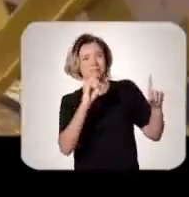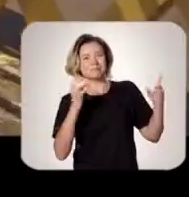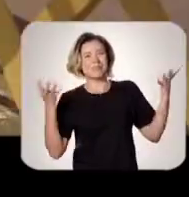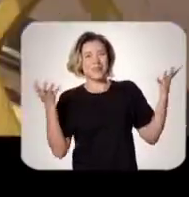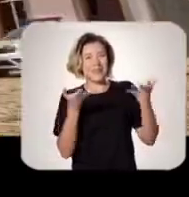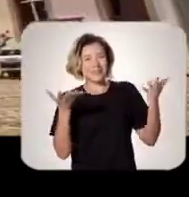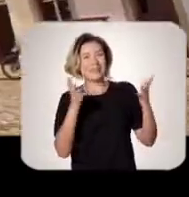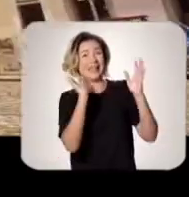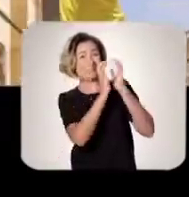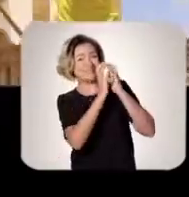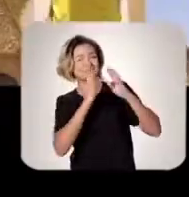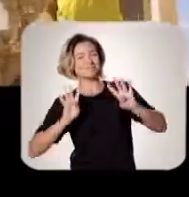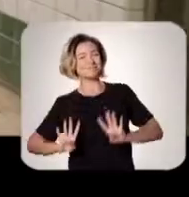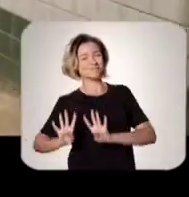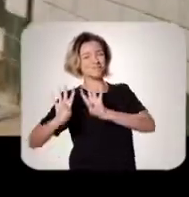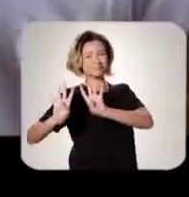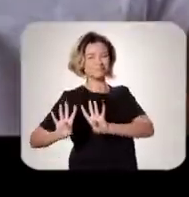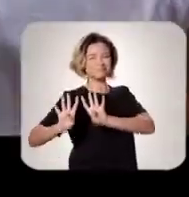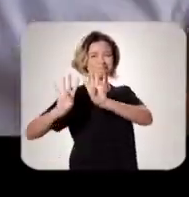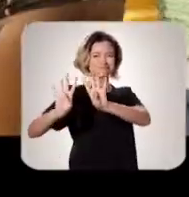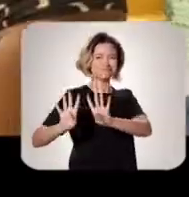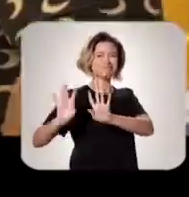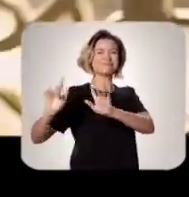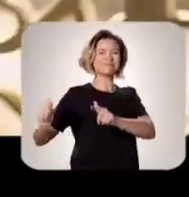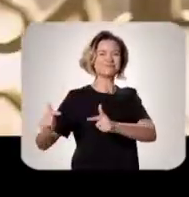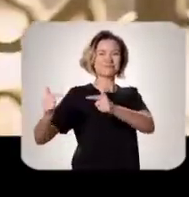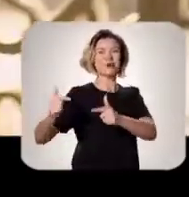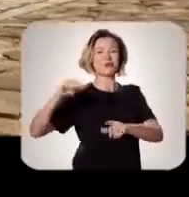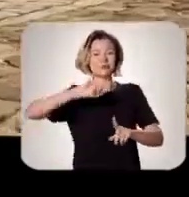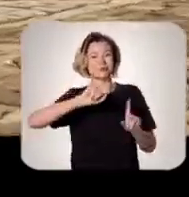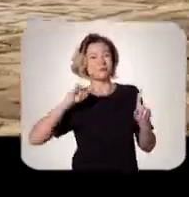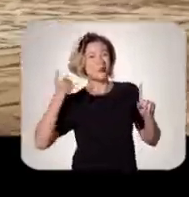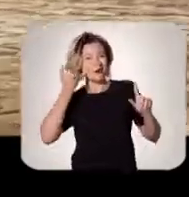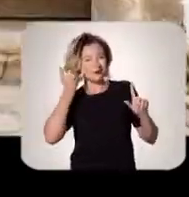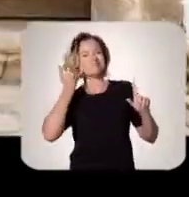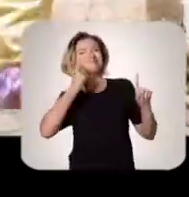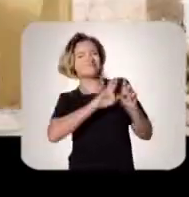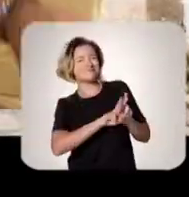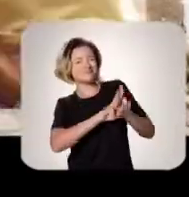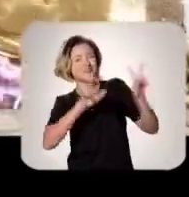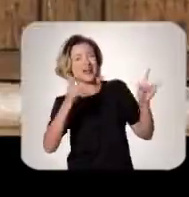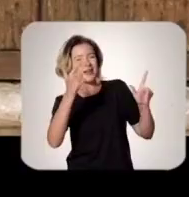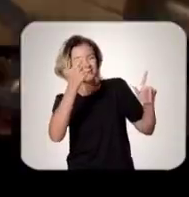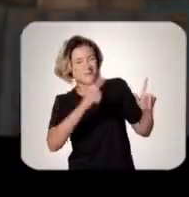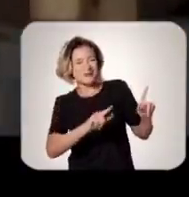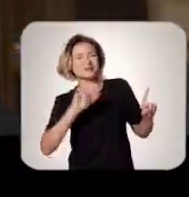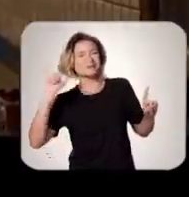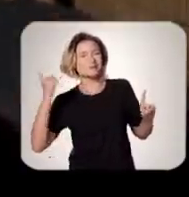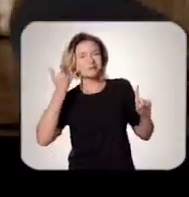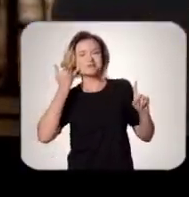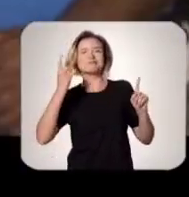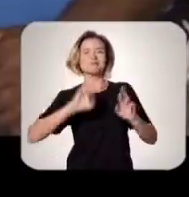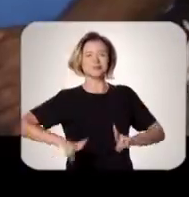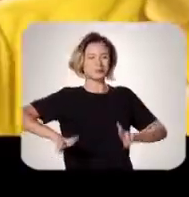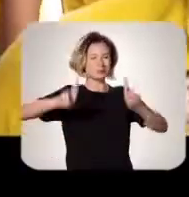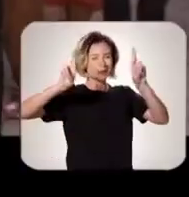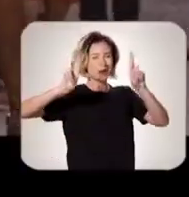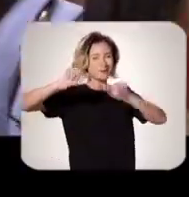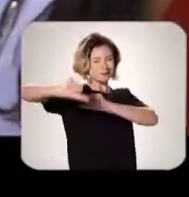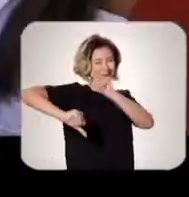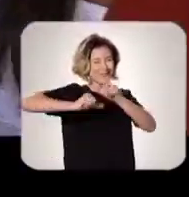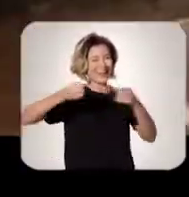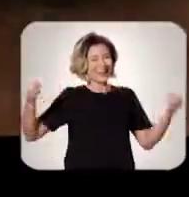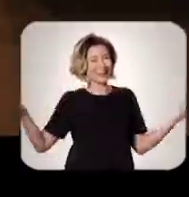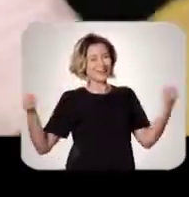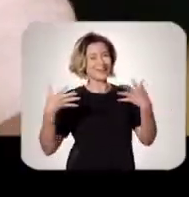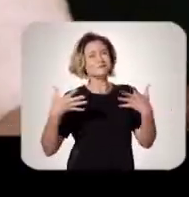Recife vai pra frente É João Campos Faz fazer mais indiferente A esperança Que se